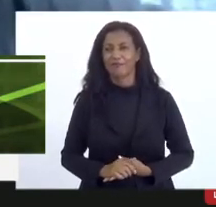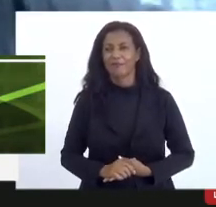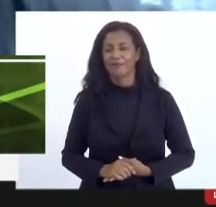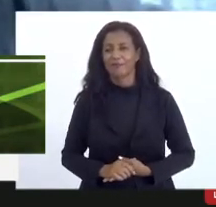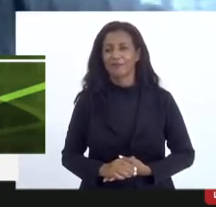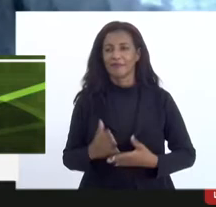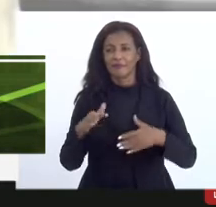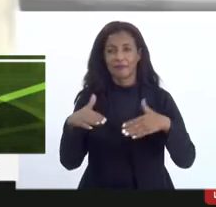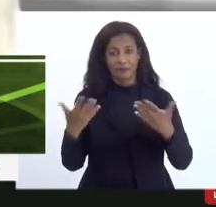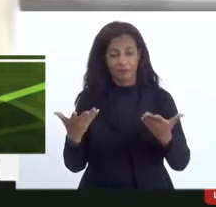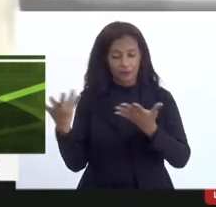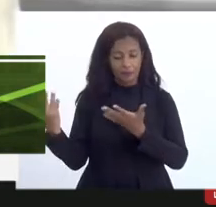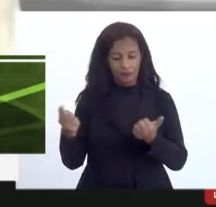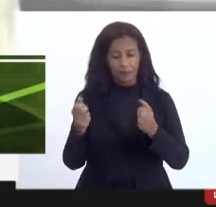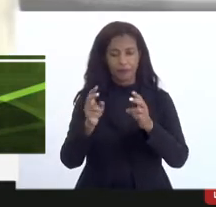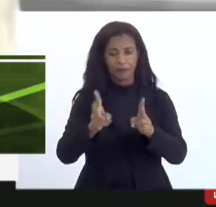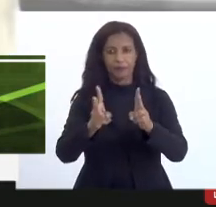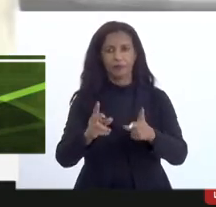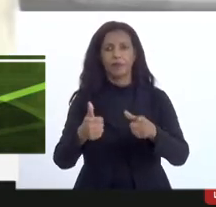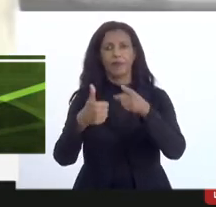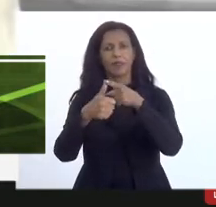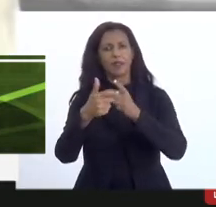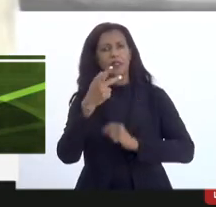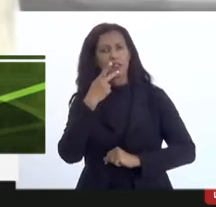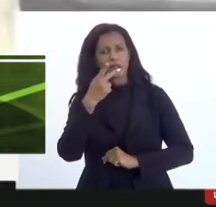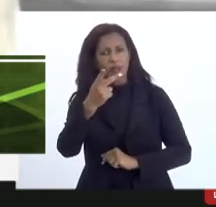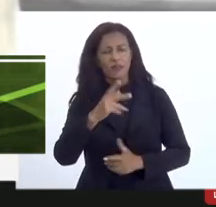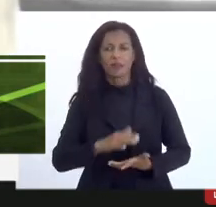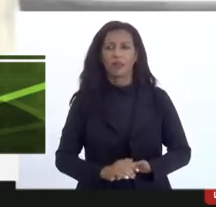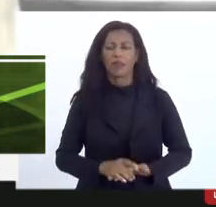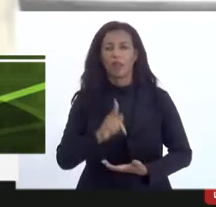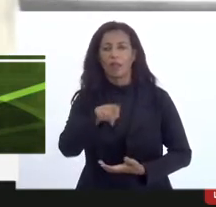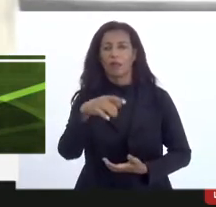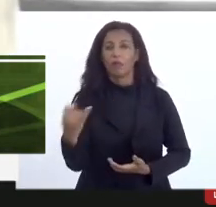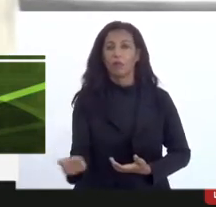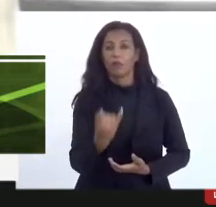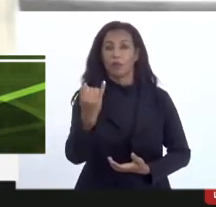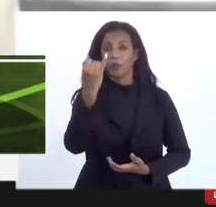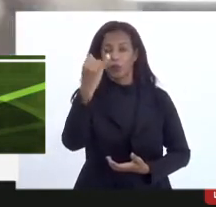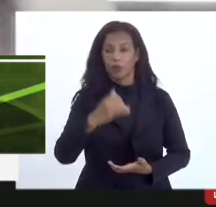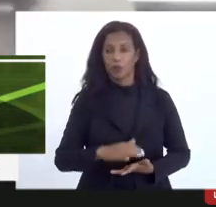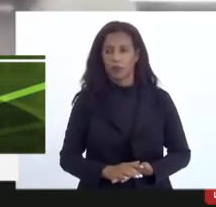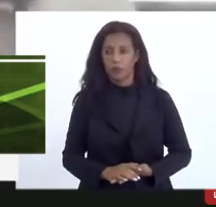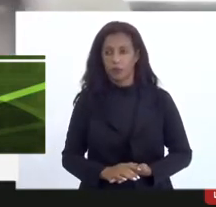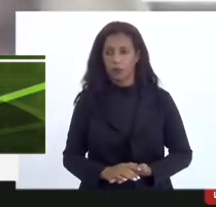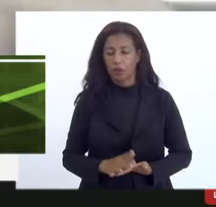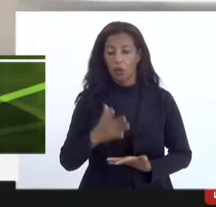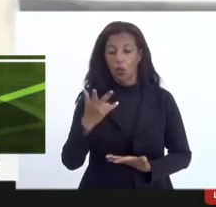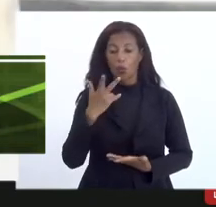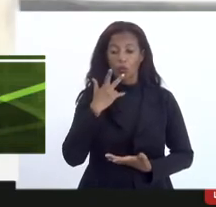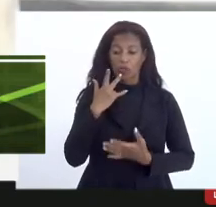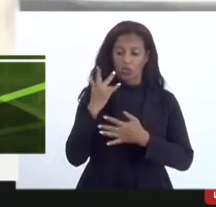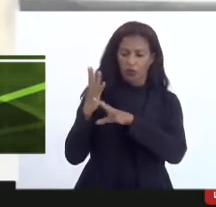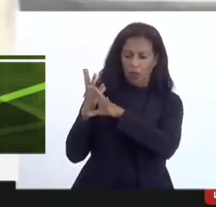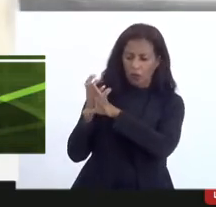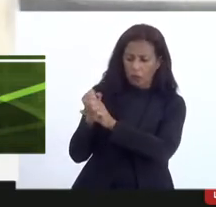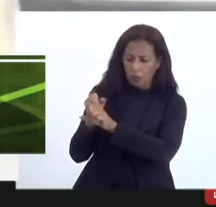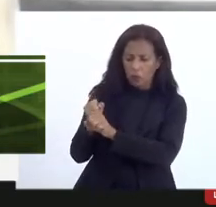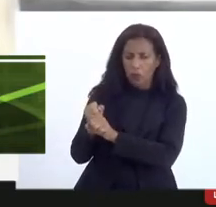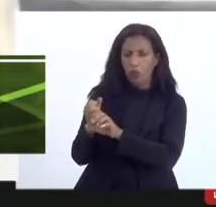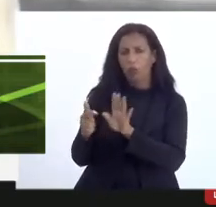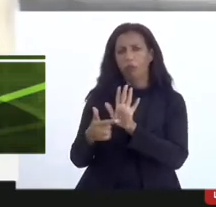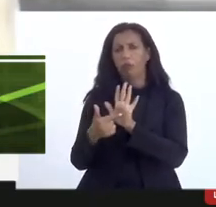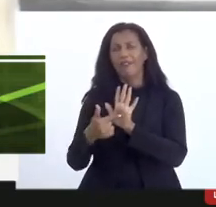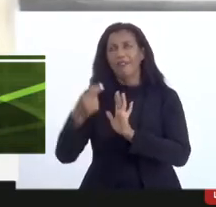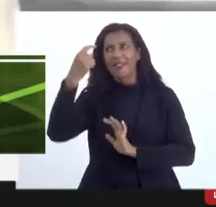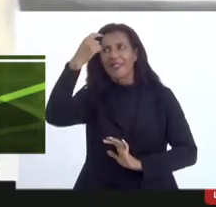então assim vamos lá a primeira questão que você levantou é muito importante quando a gente fala de prestação de contas vem logo da nossa